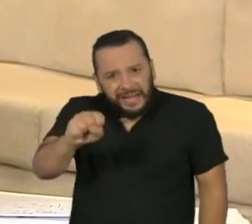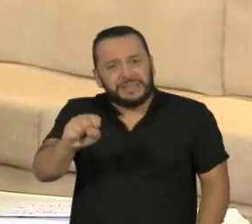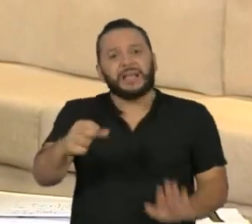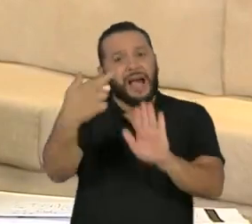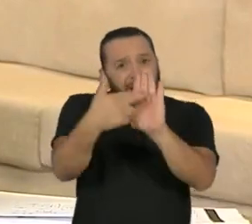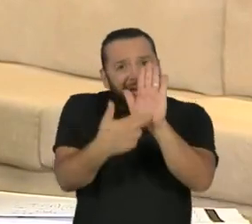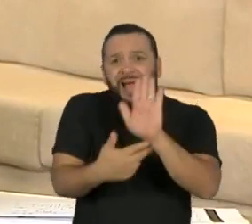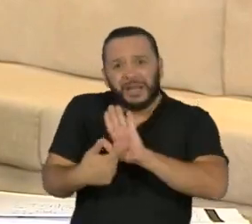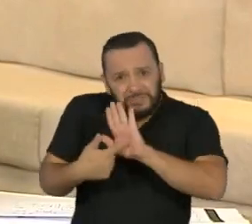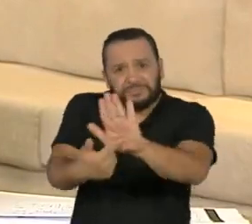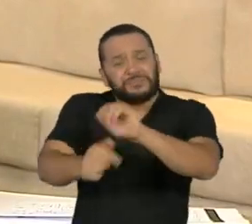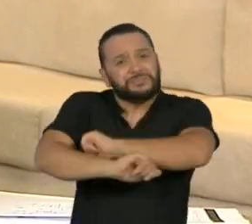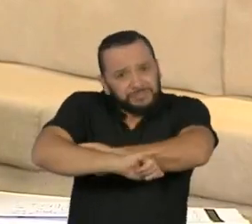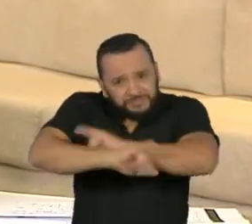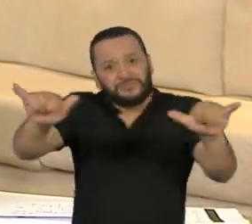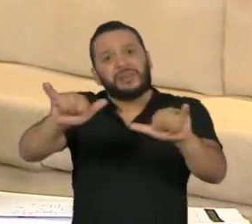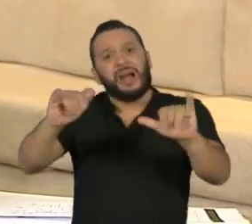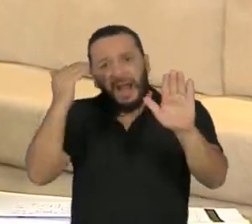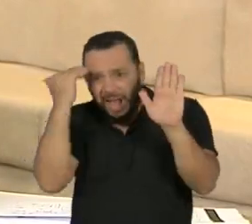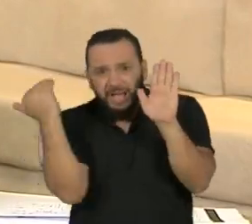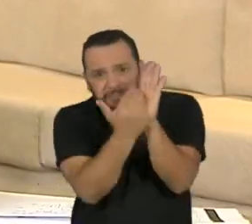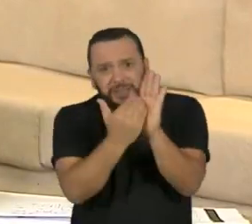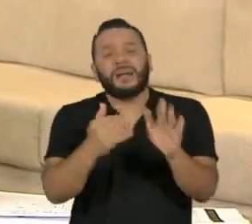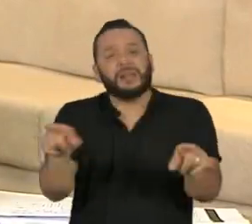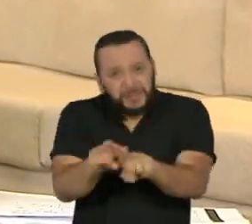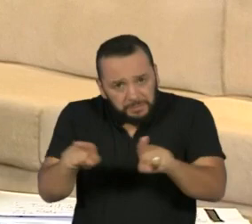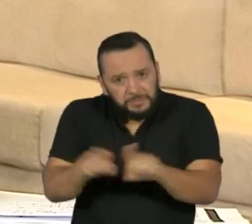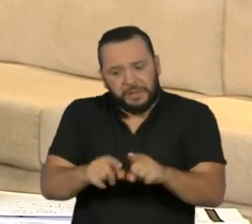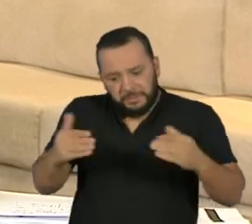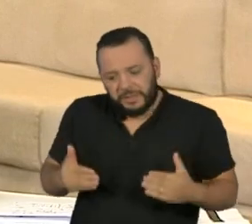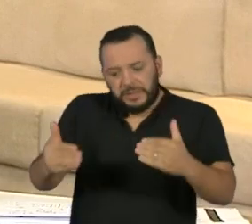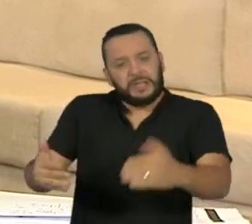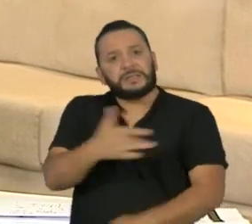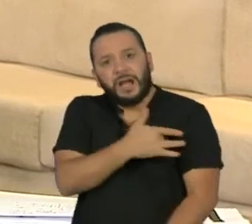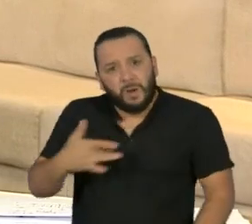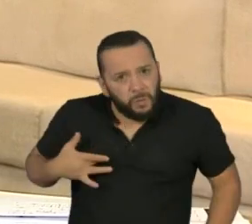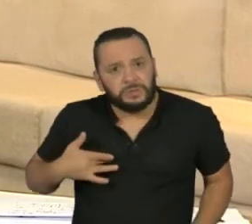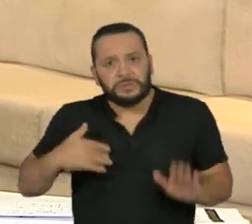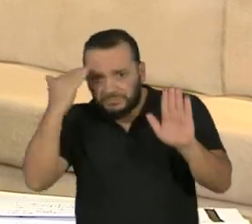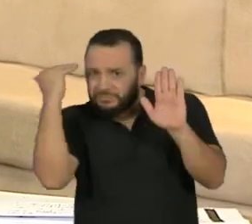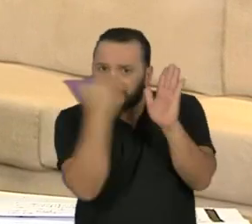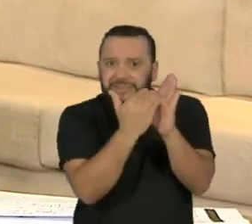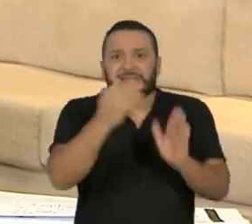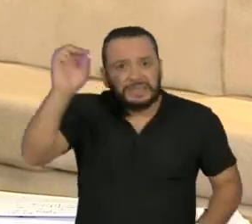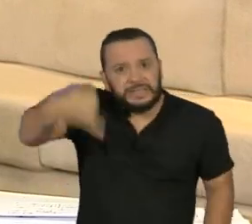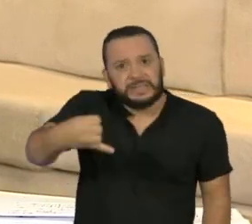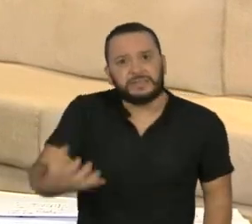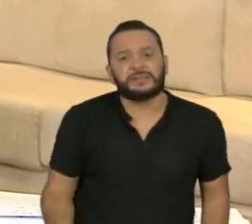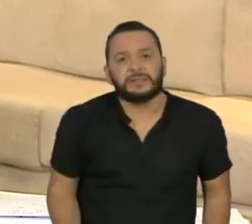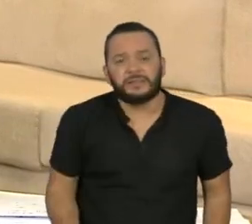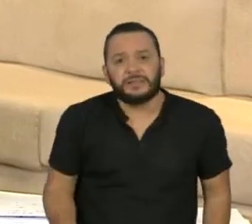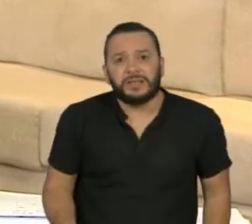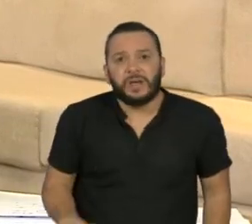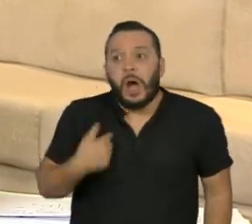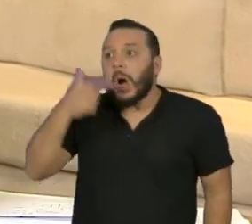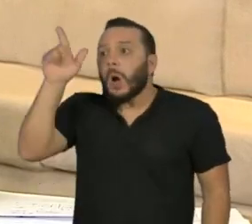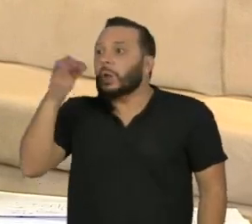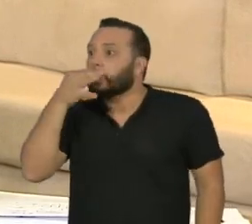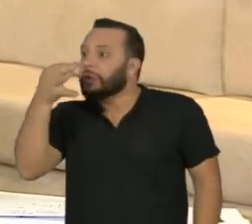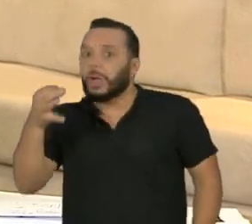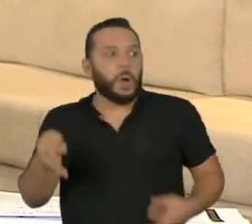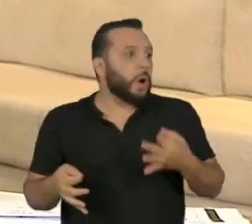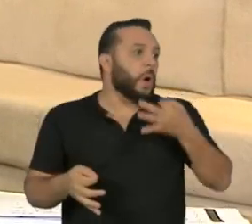Saúde e também pelos técnicos do Ministério de Saúde. É aí, está certo? E fora daí, não há